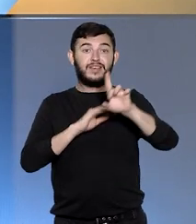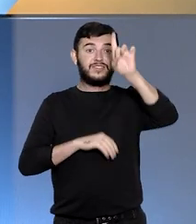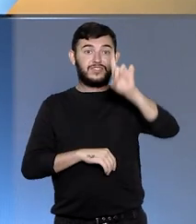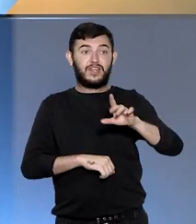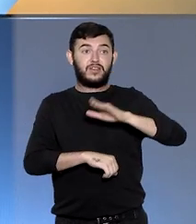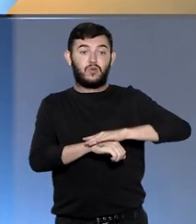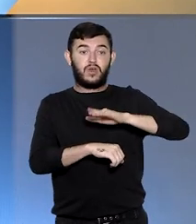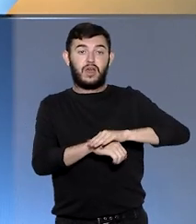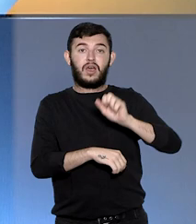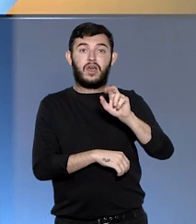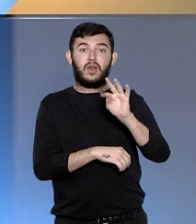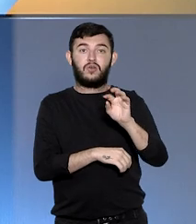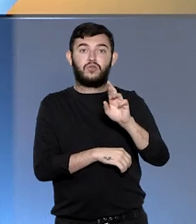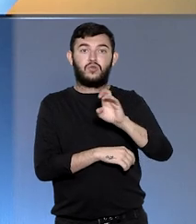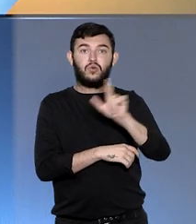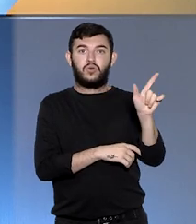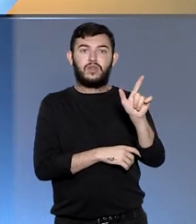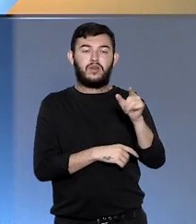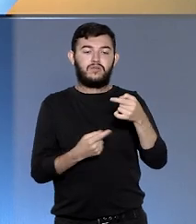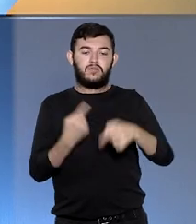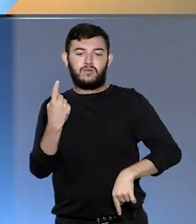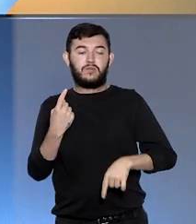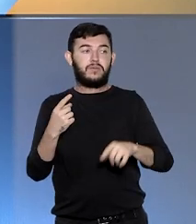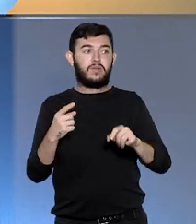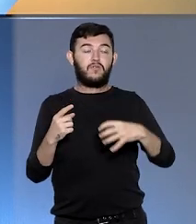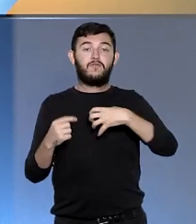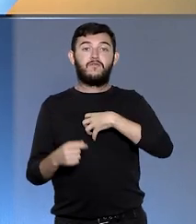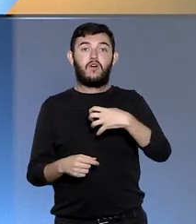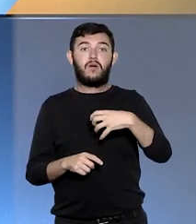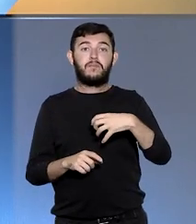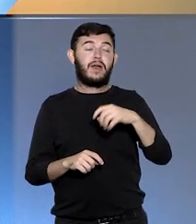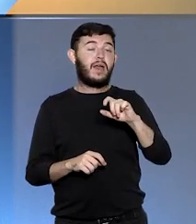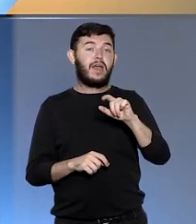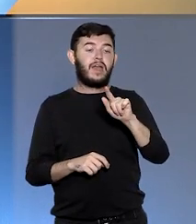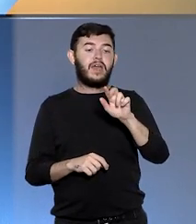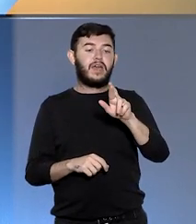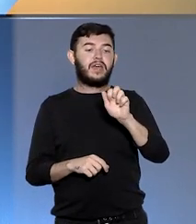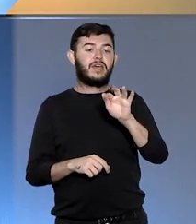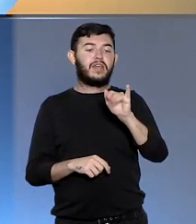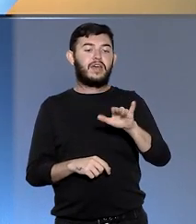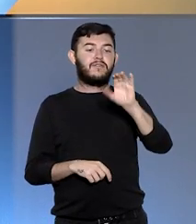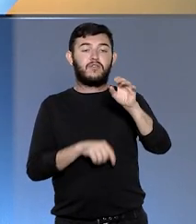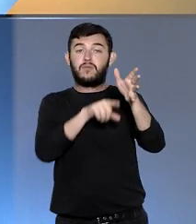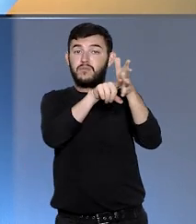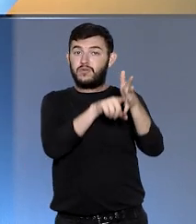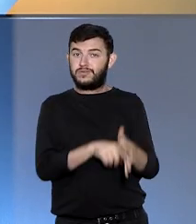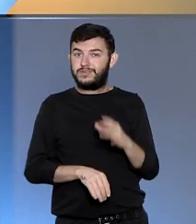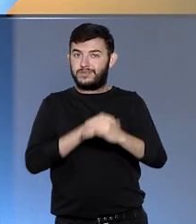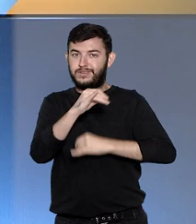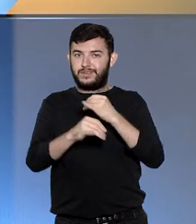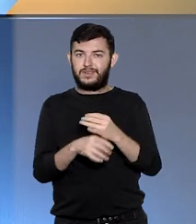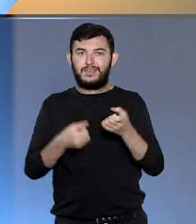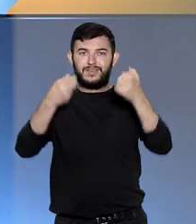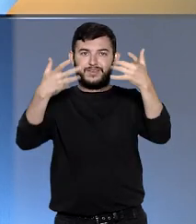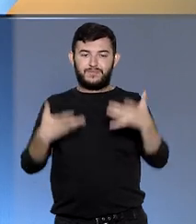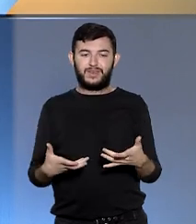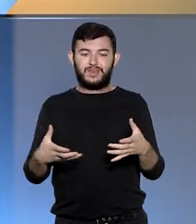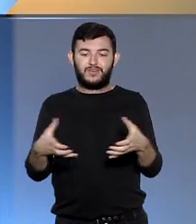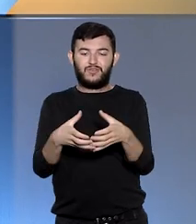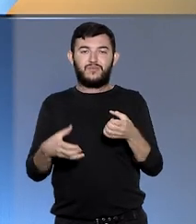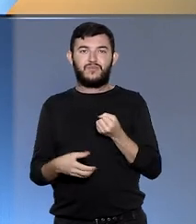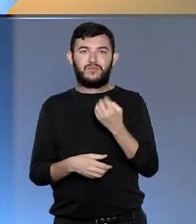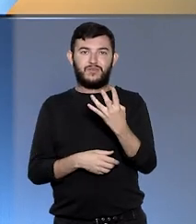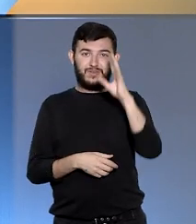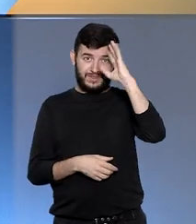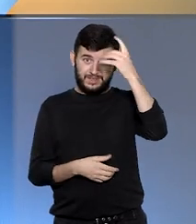autorais não se aplica à criação de formato gráfico para buscas na internet. Quem explica a decisão da quarta turma